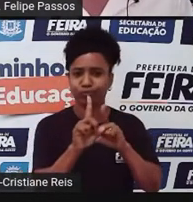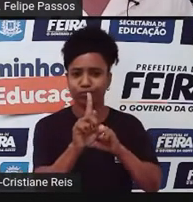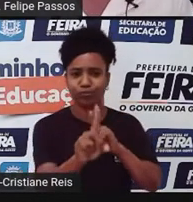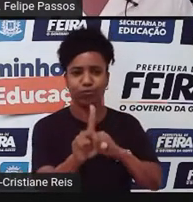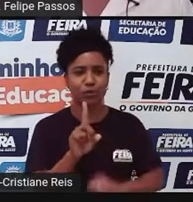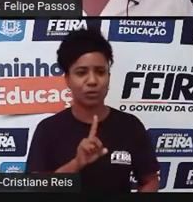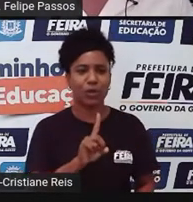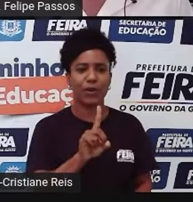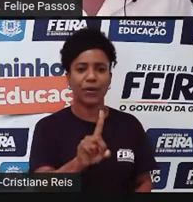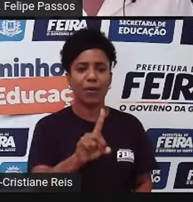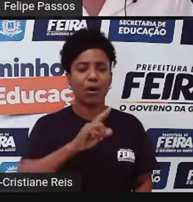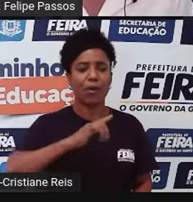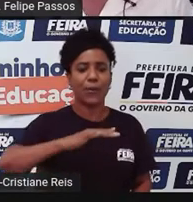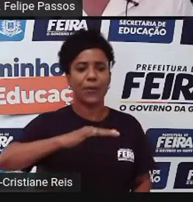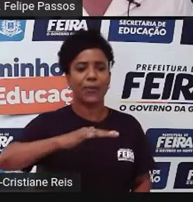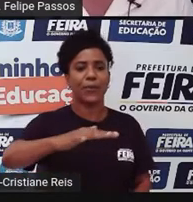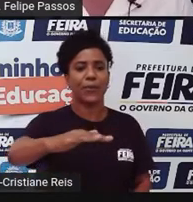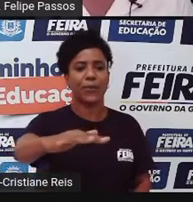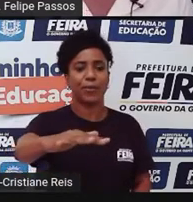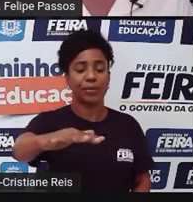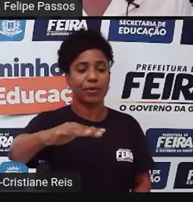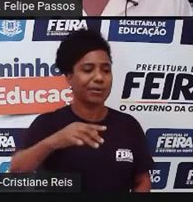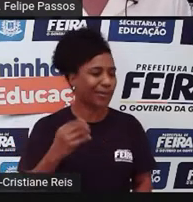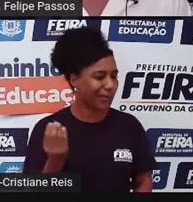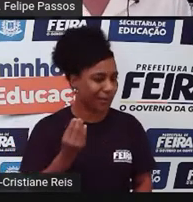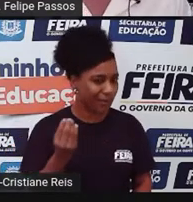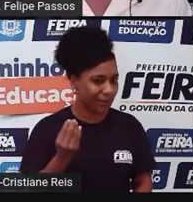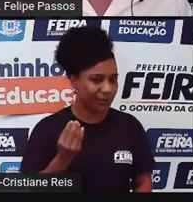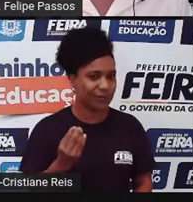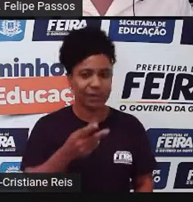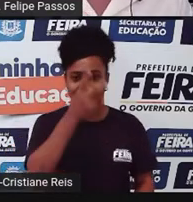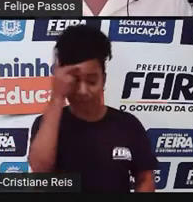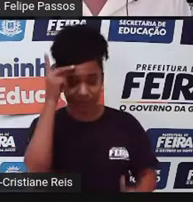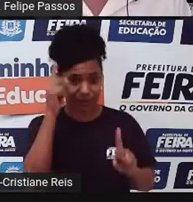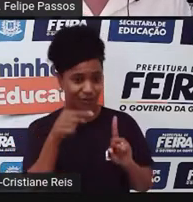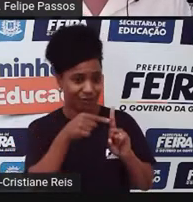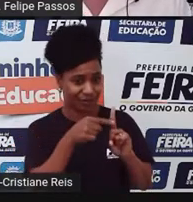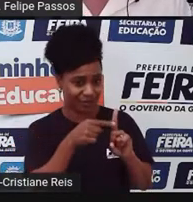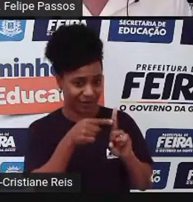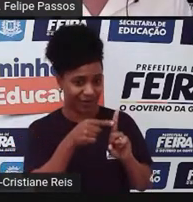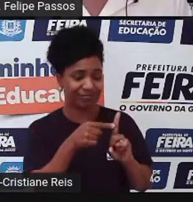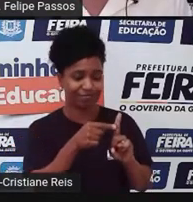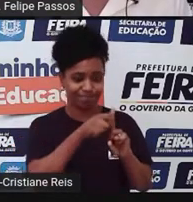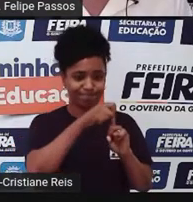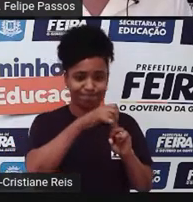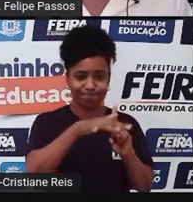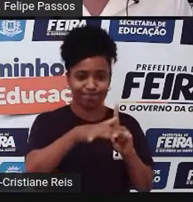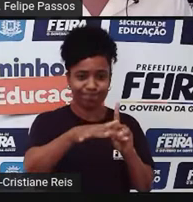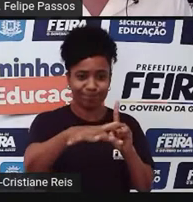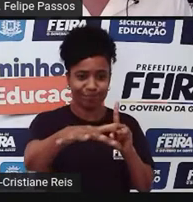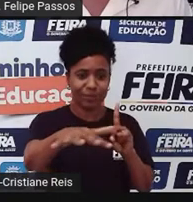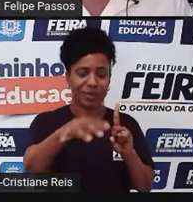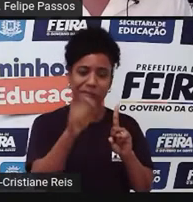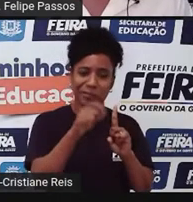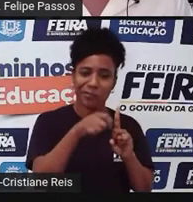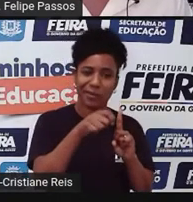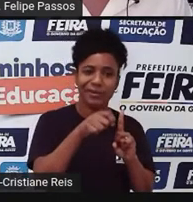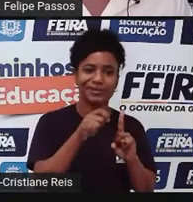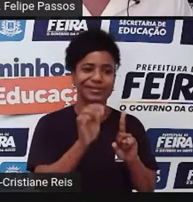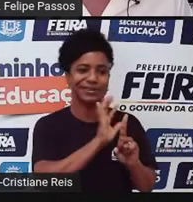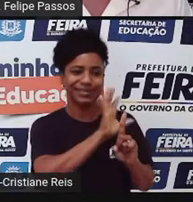influente significa que alguém consegue modificar a opinião de algumas pessoas,